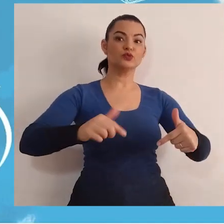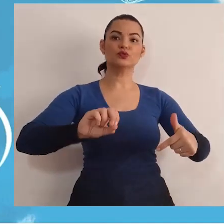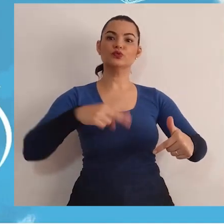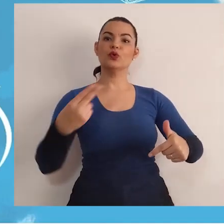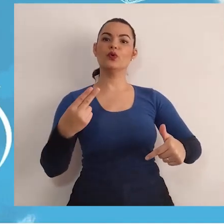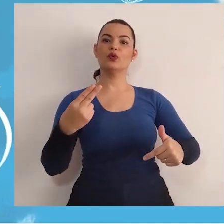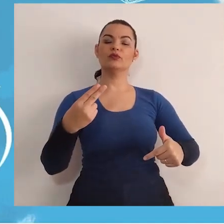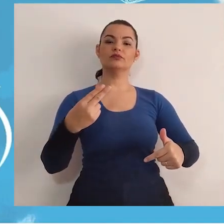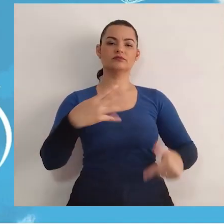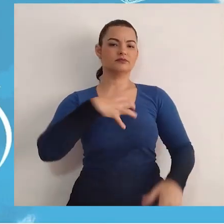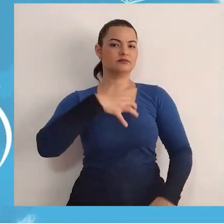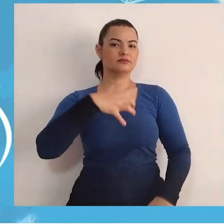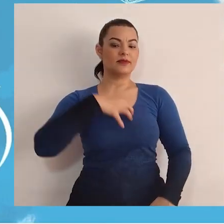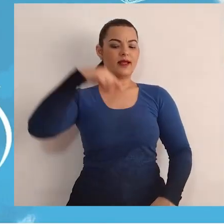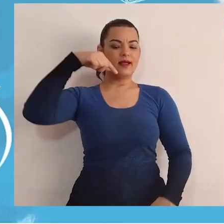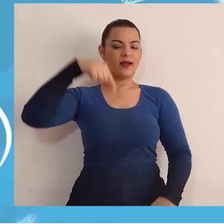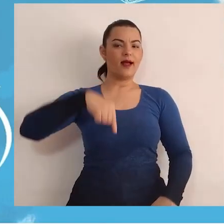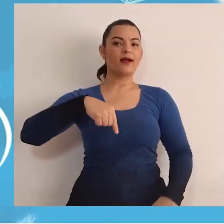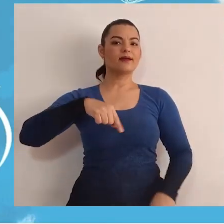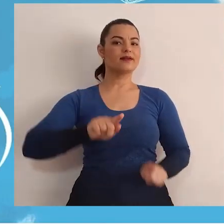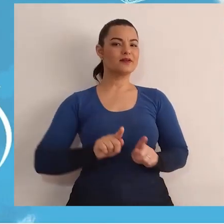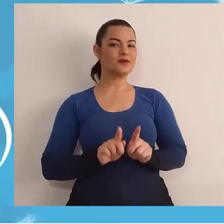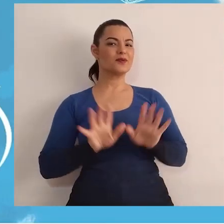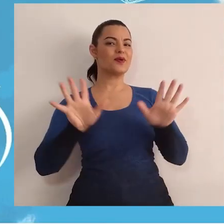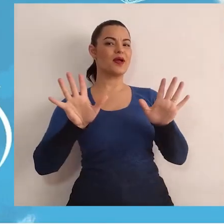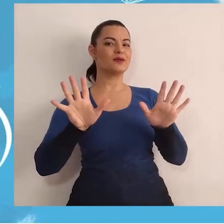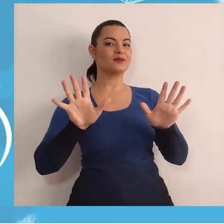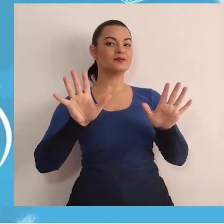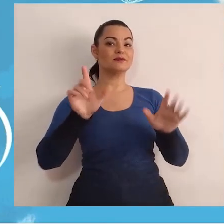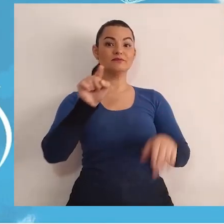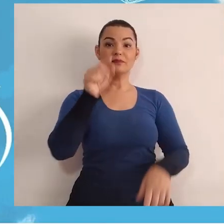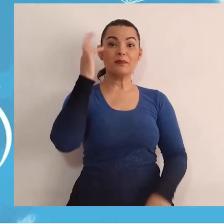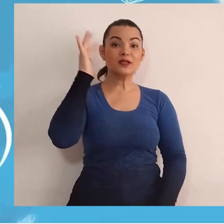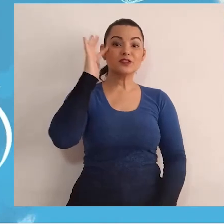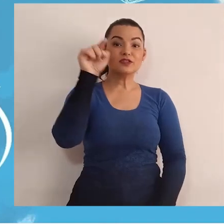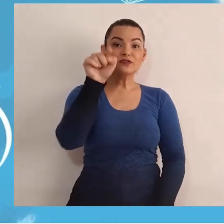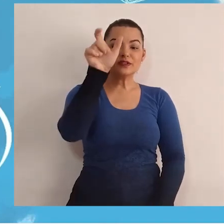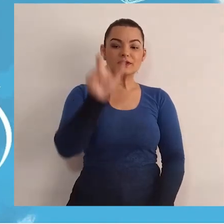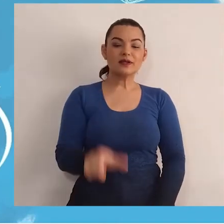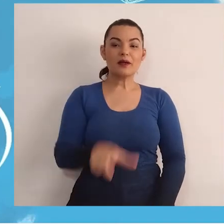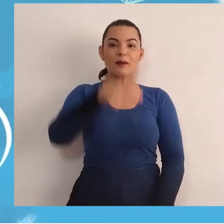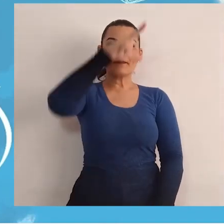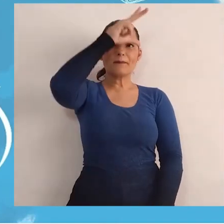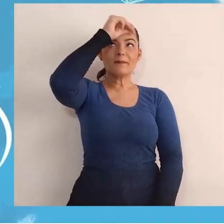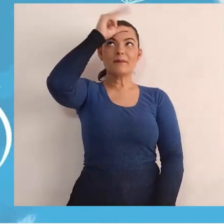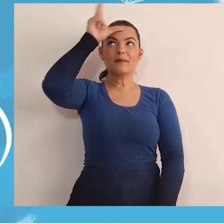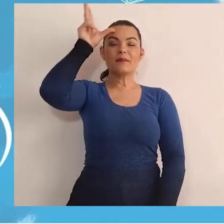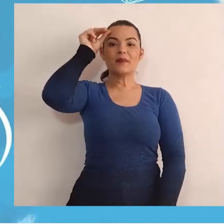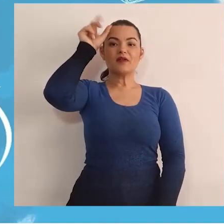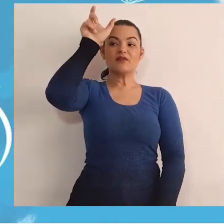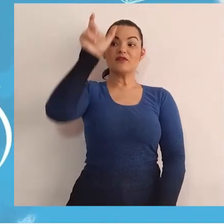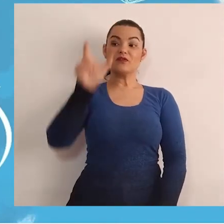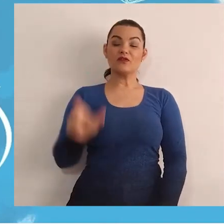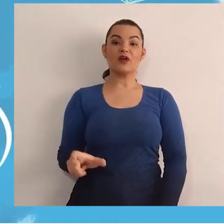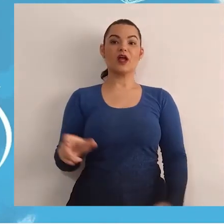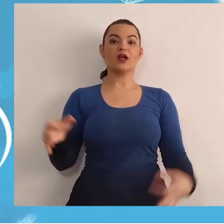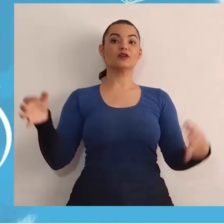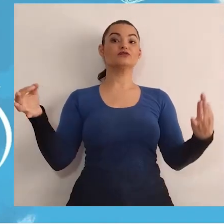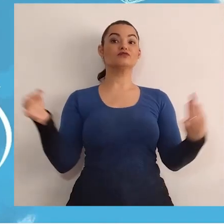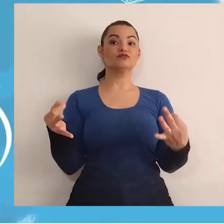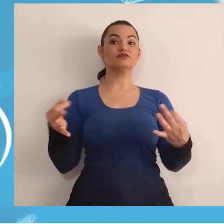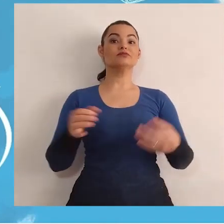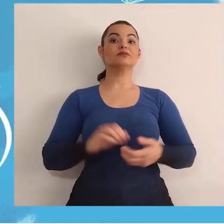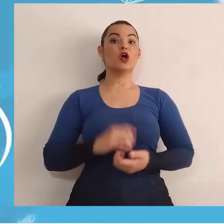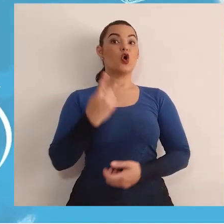ou como seria o seu comportamento como prefeito aqui de Guarulhos. Ai, olha que legal! Se você